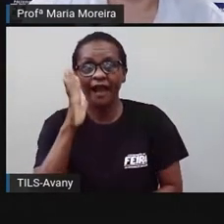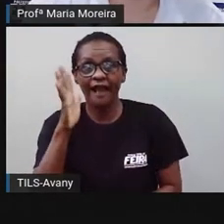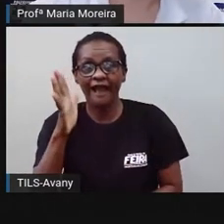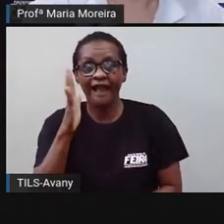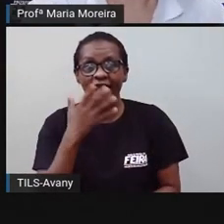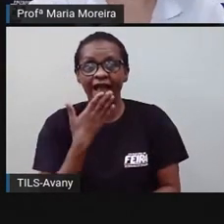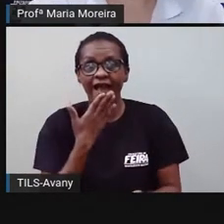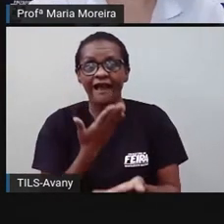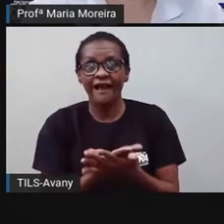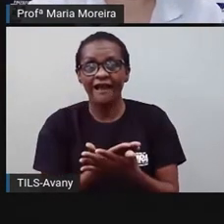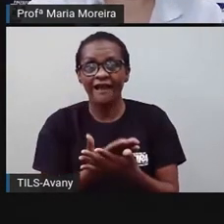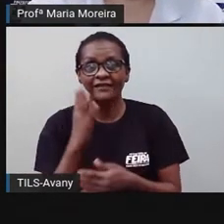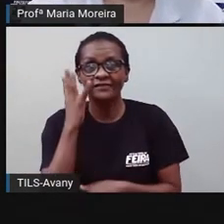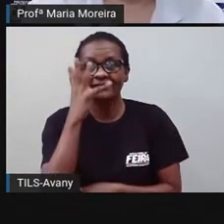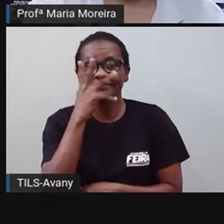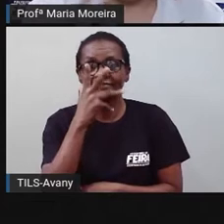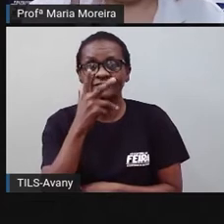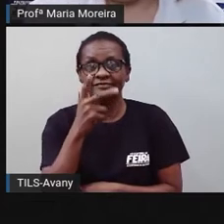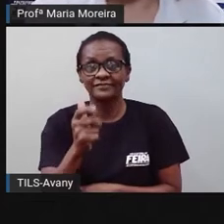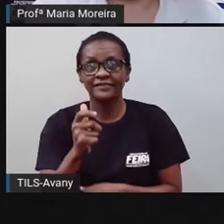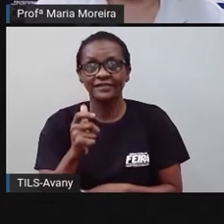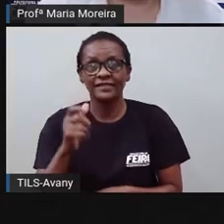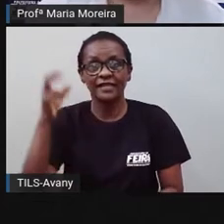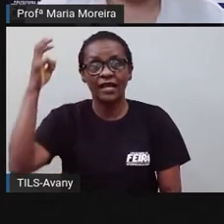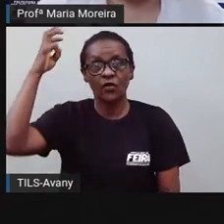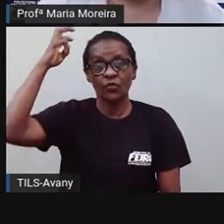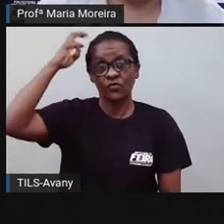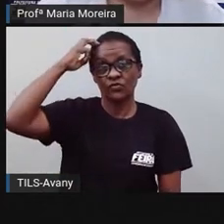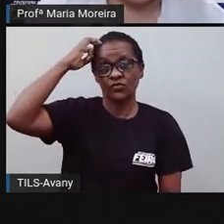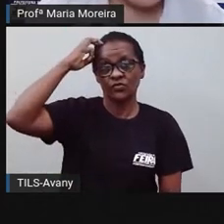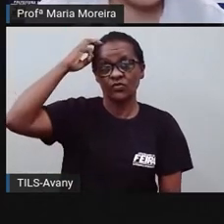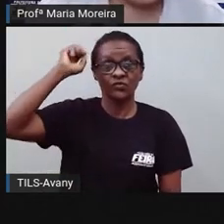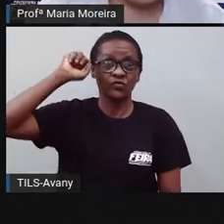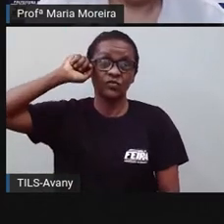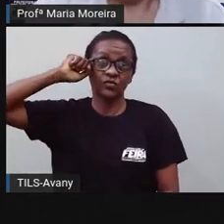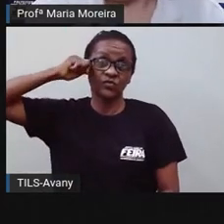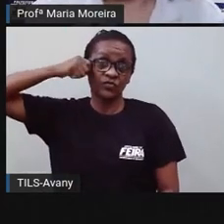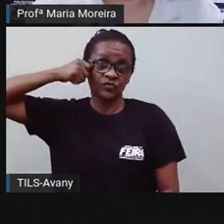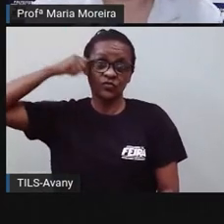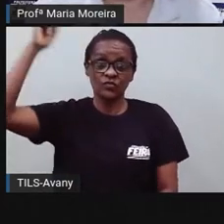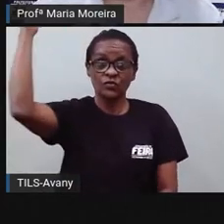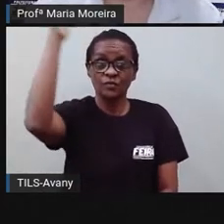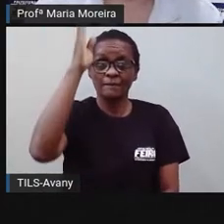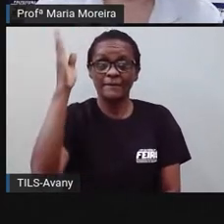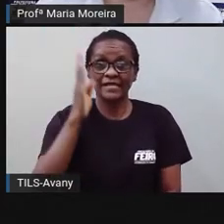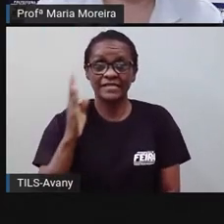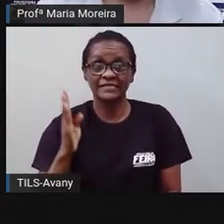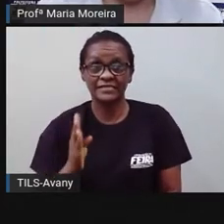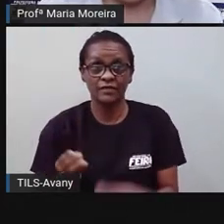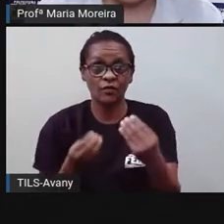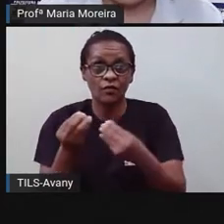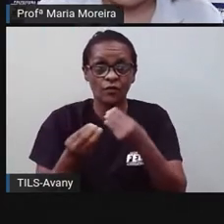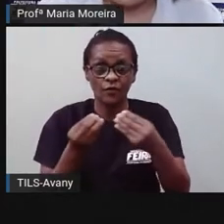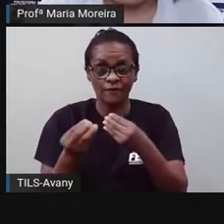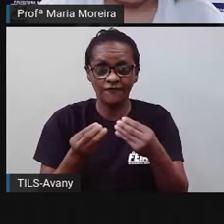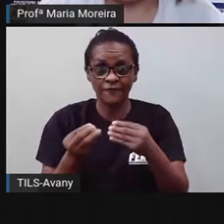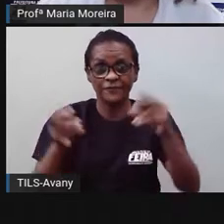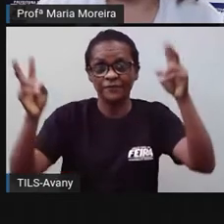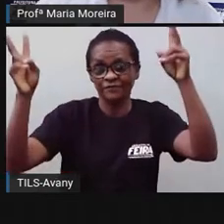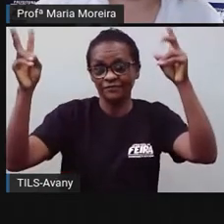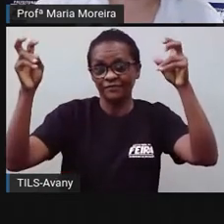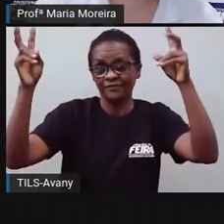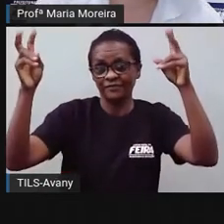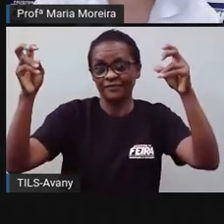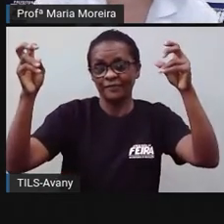Pronto. Bom, cultura afro-brasileira é o tema aí da nossa aula,